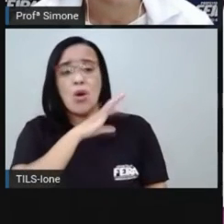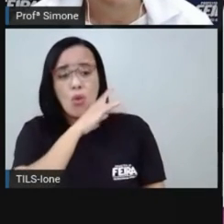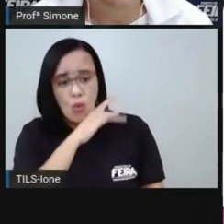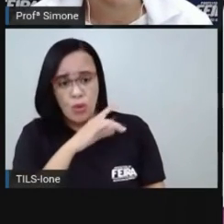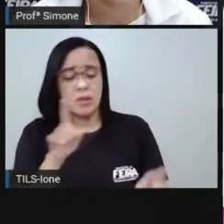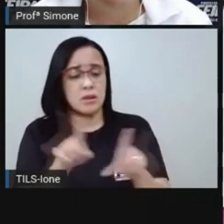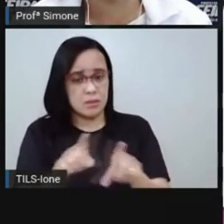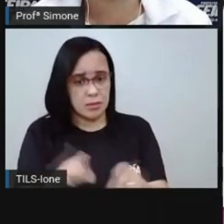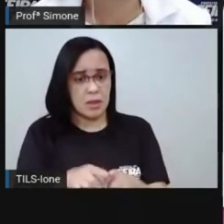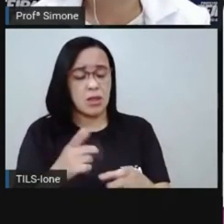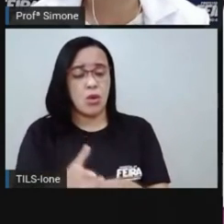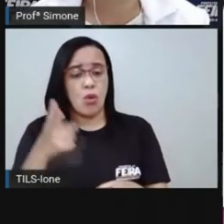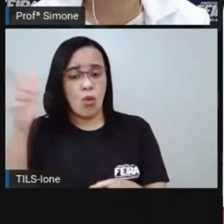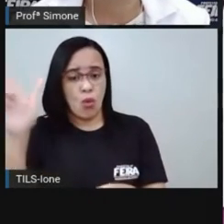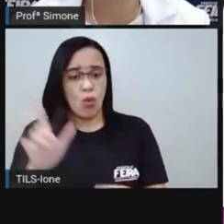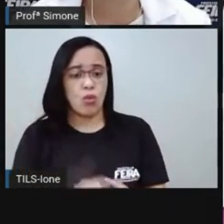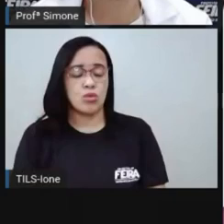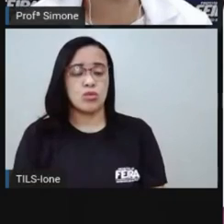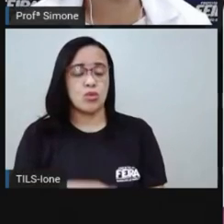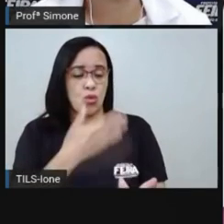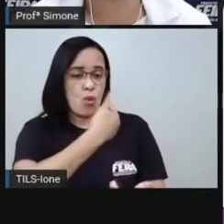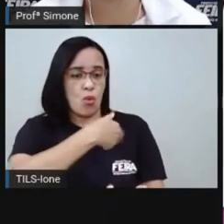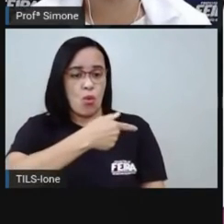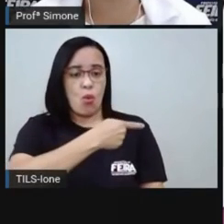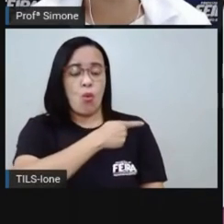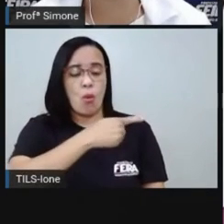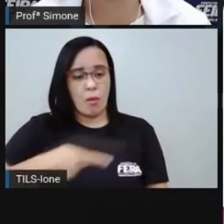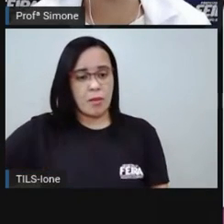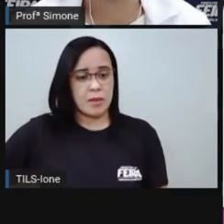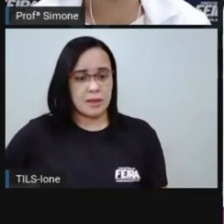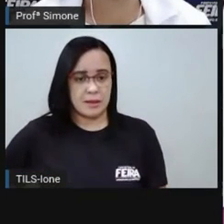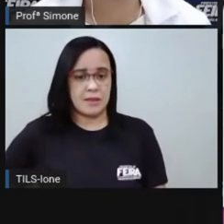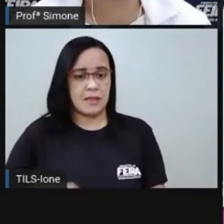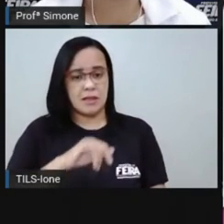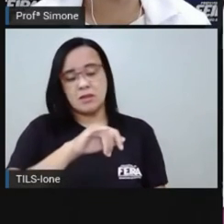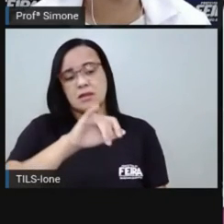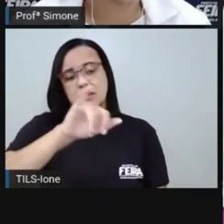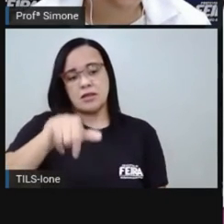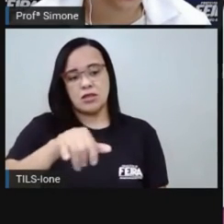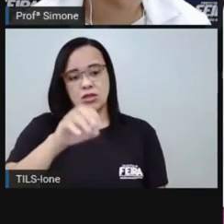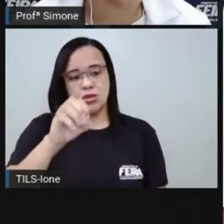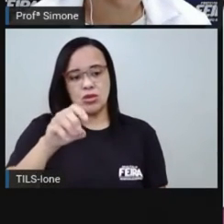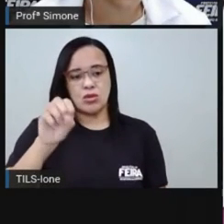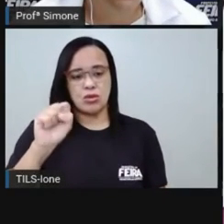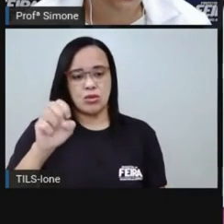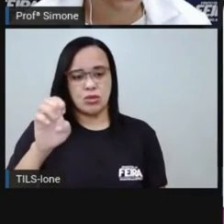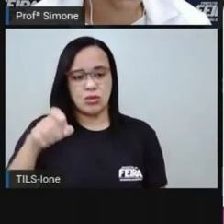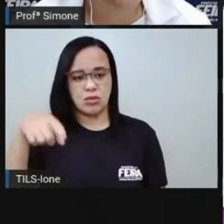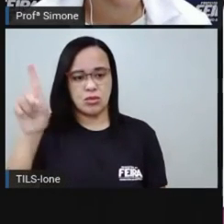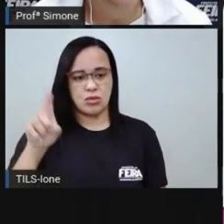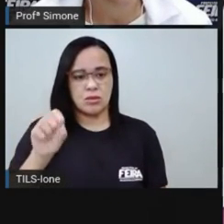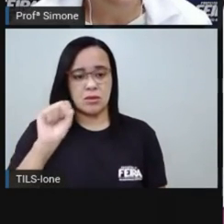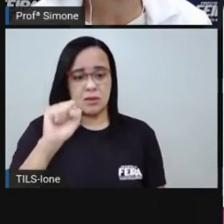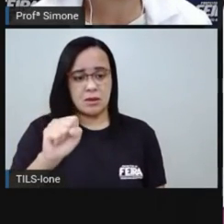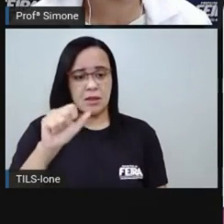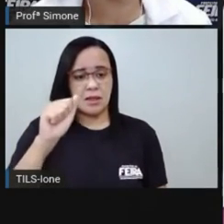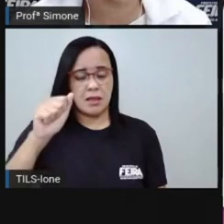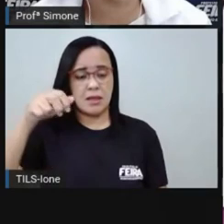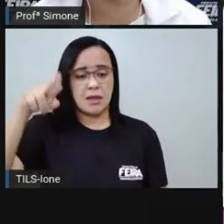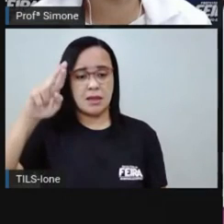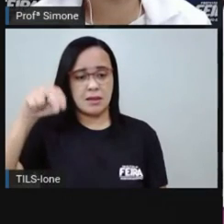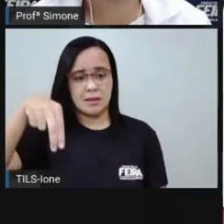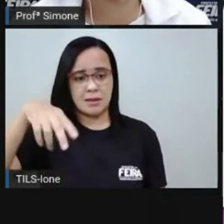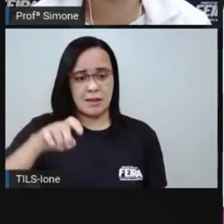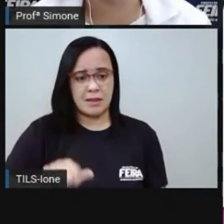o Brasil ainda está caminhando para afirmar a sua democracia certo e essas